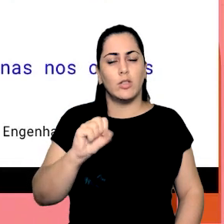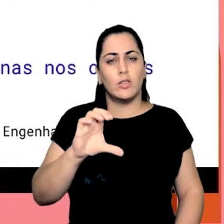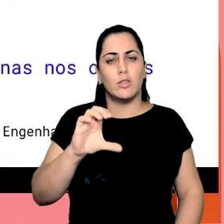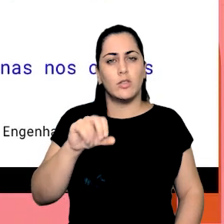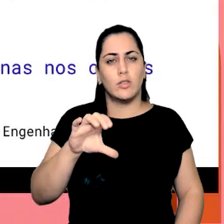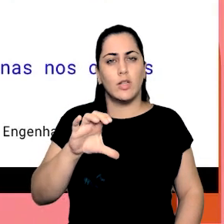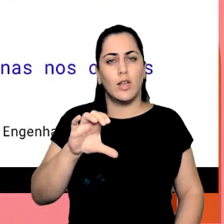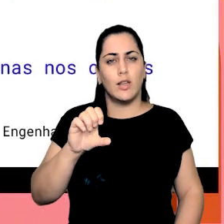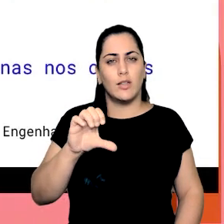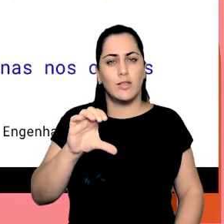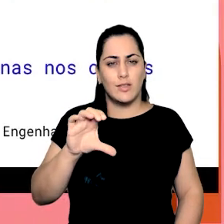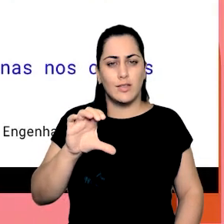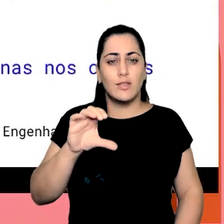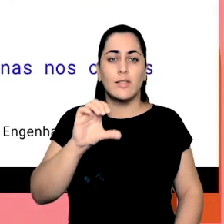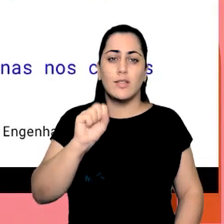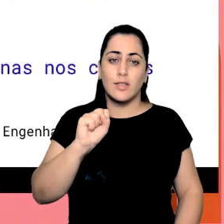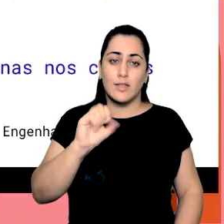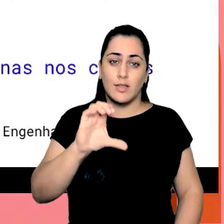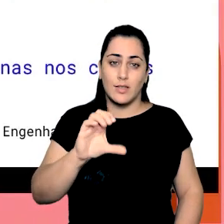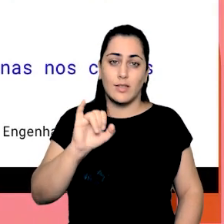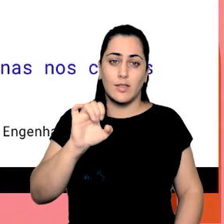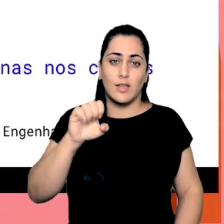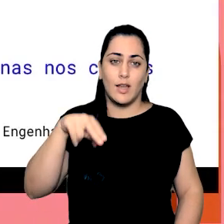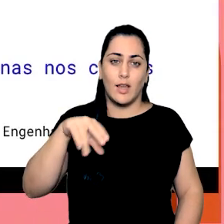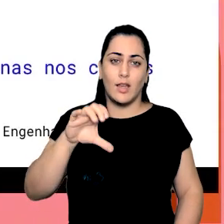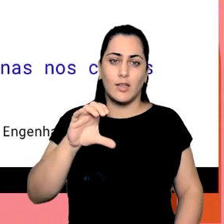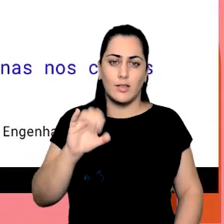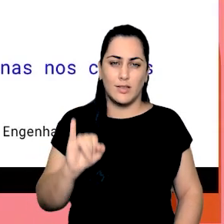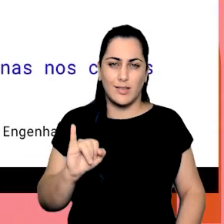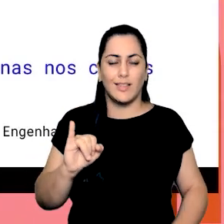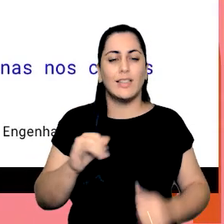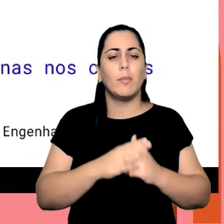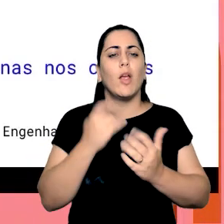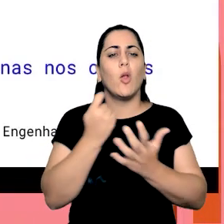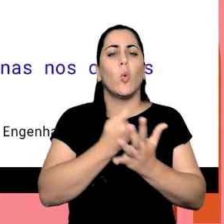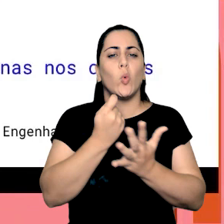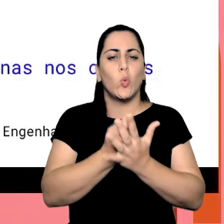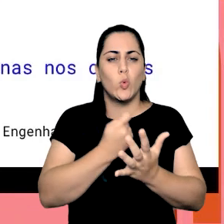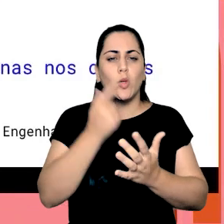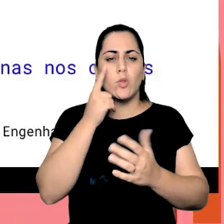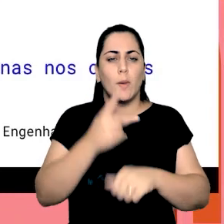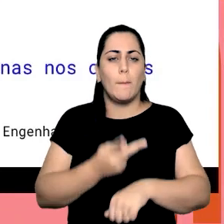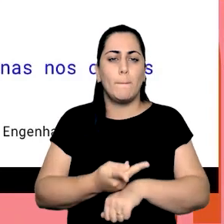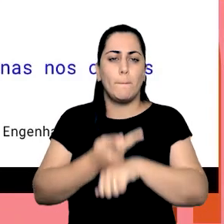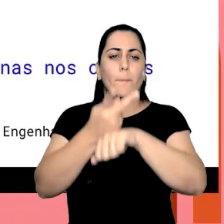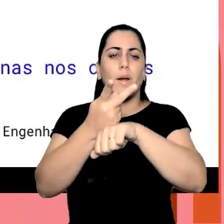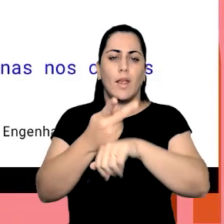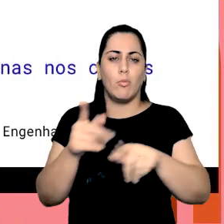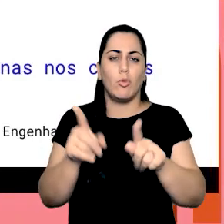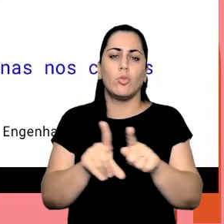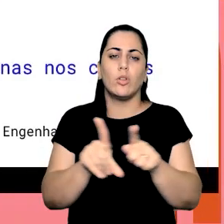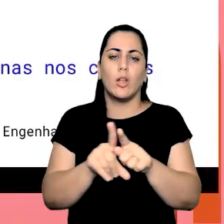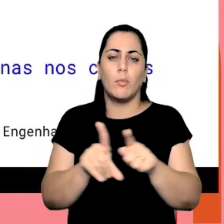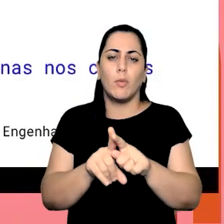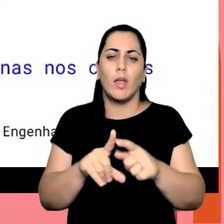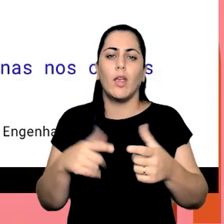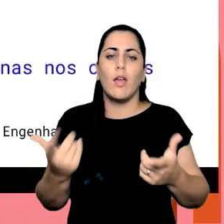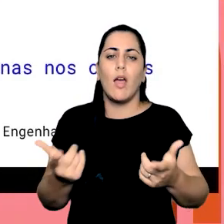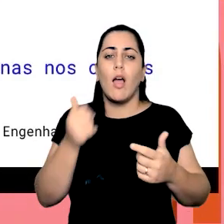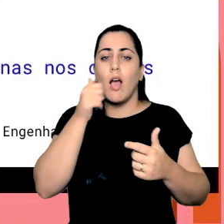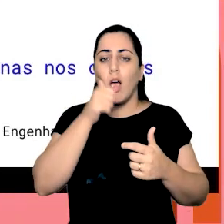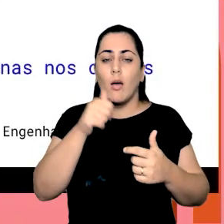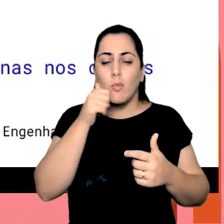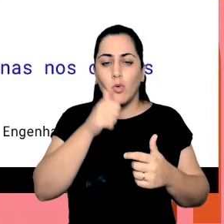pontos que elas defendem inclusive ganhar um prêmio de reconhecimento da Nature por impulsionamento das mulheres em